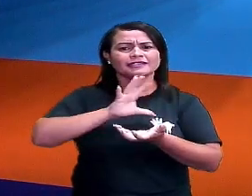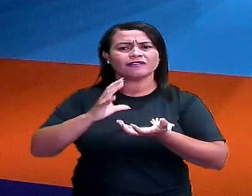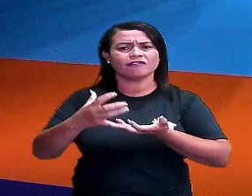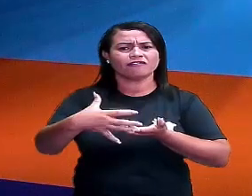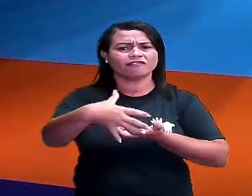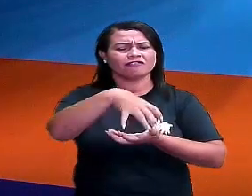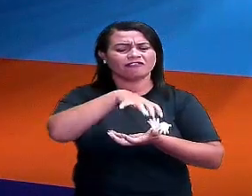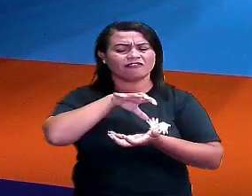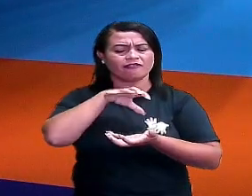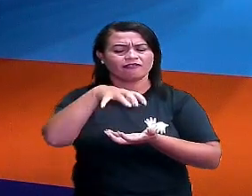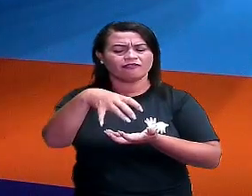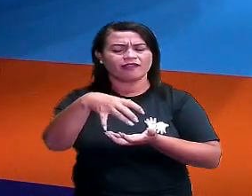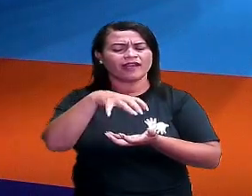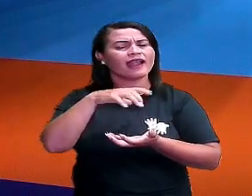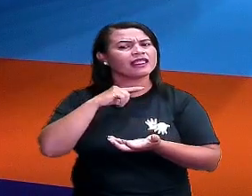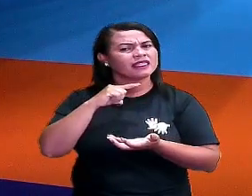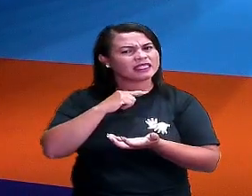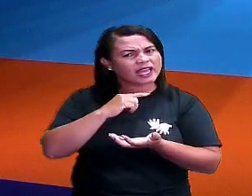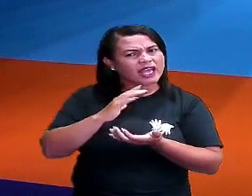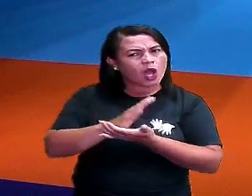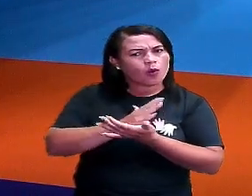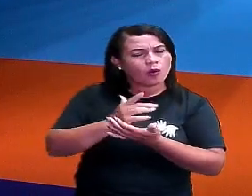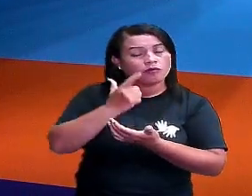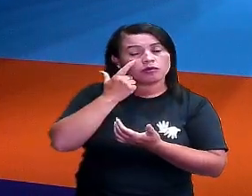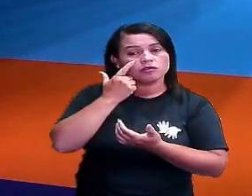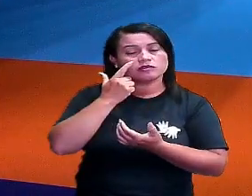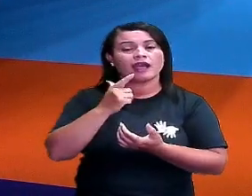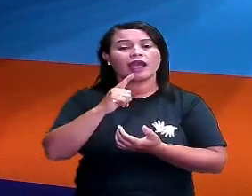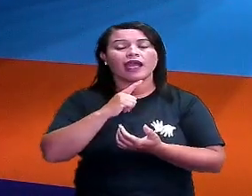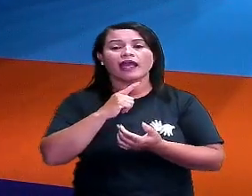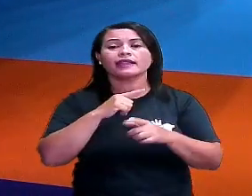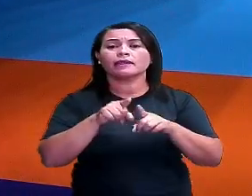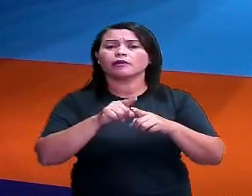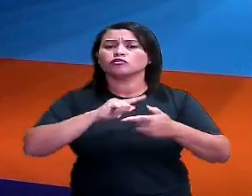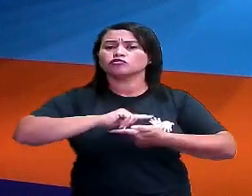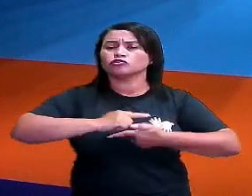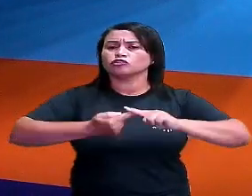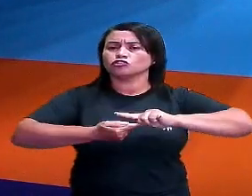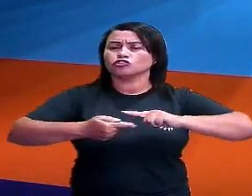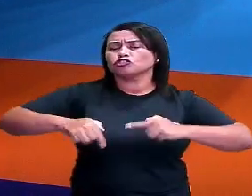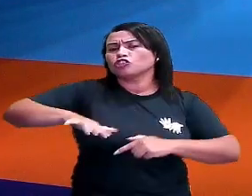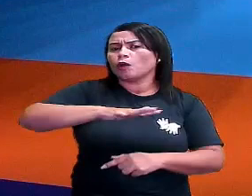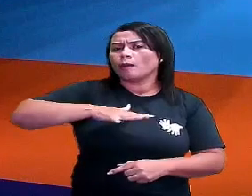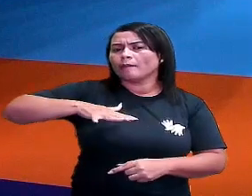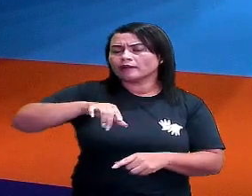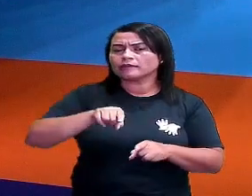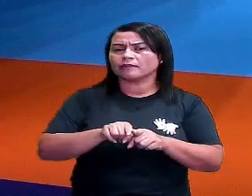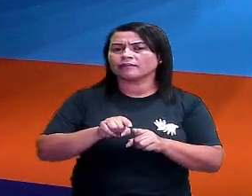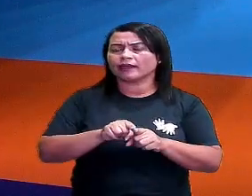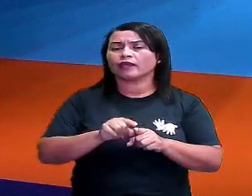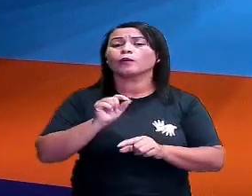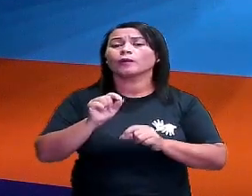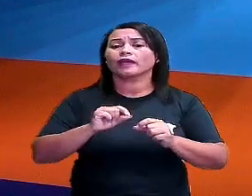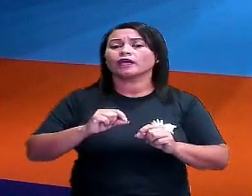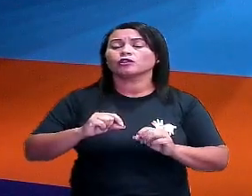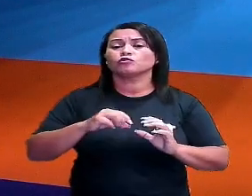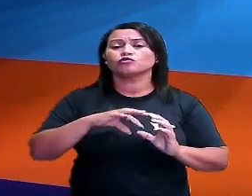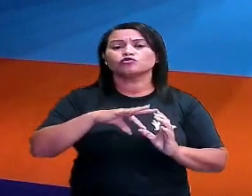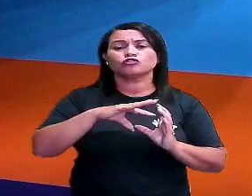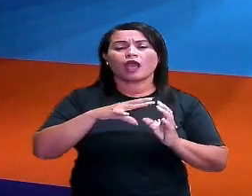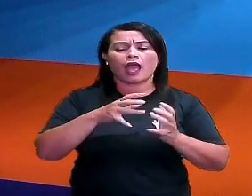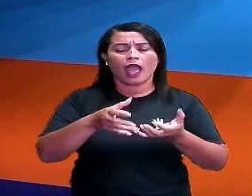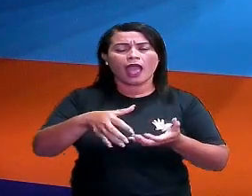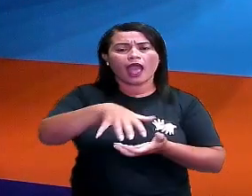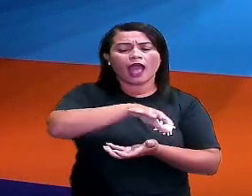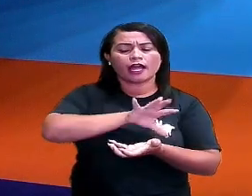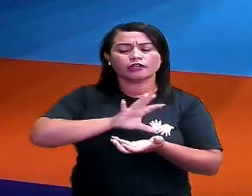esfera tem alguma situação dessa? Vamos ver. É um sólido geométrico que faz parte dos corpos redondos, mas não